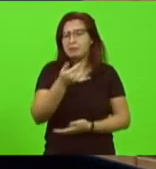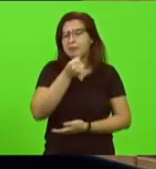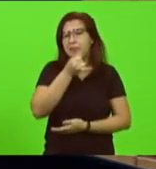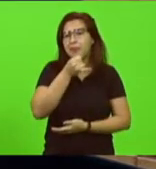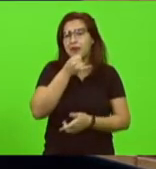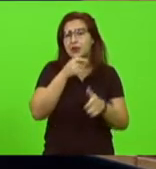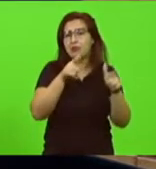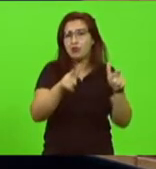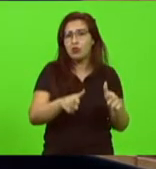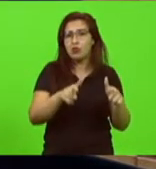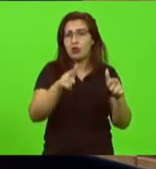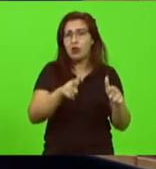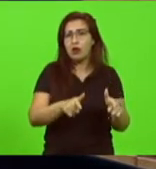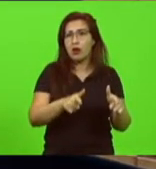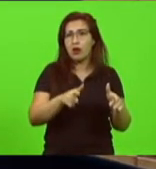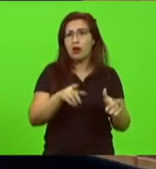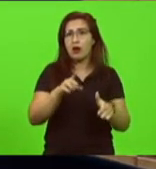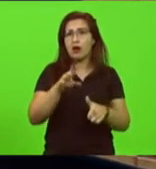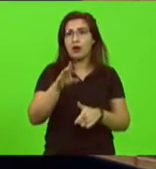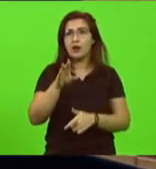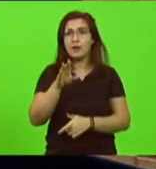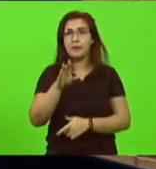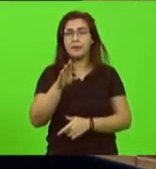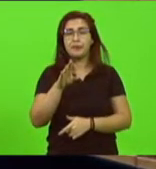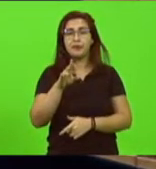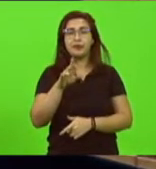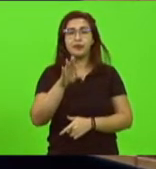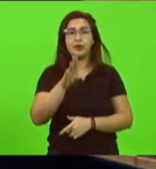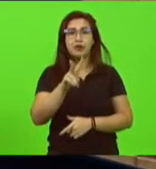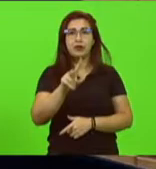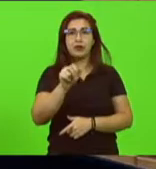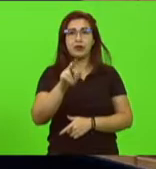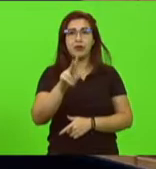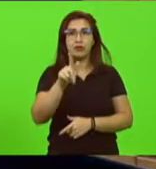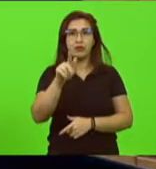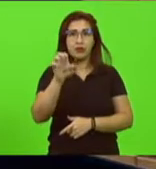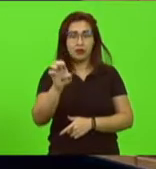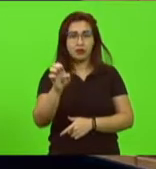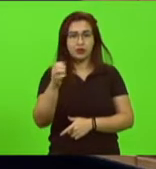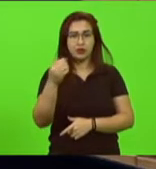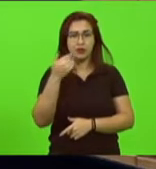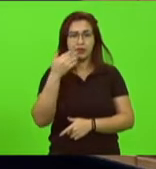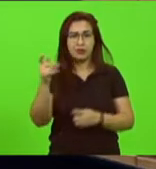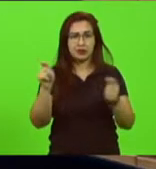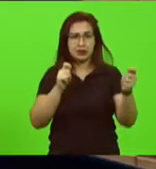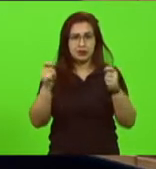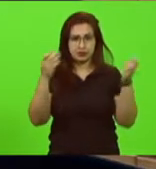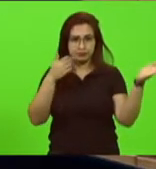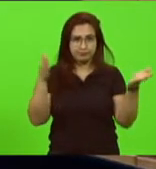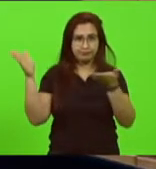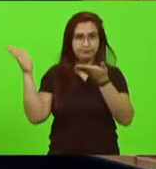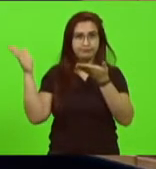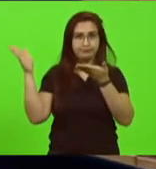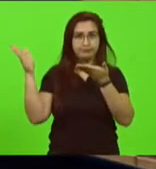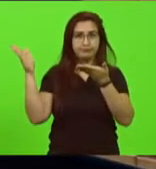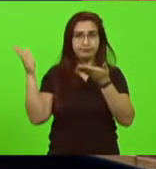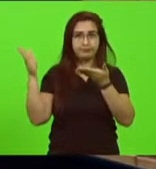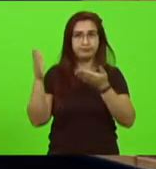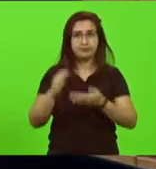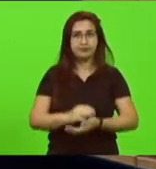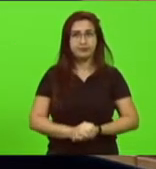básica vitório romã de vagem bonita eu até peço assessoria se pode colocar as imagens aí